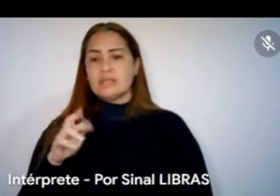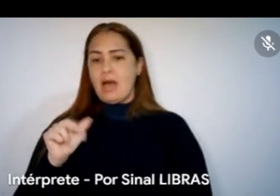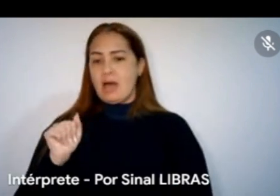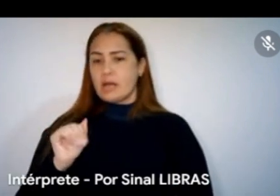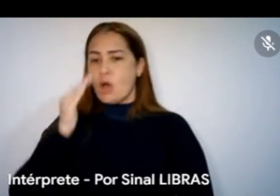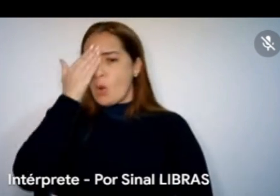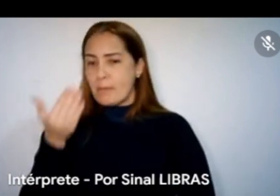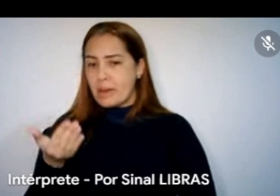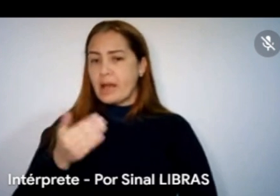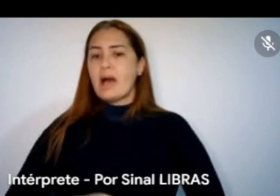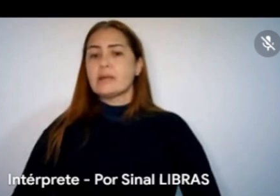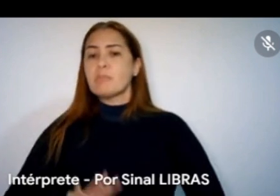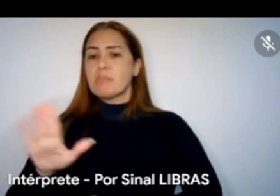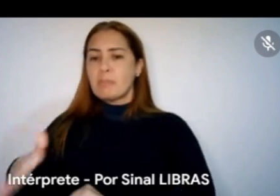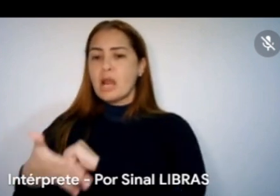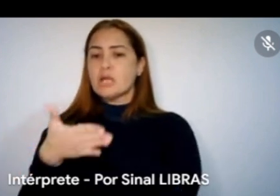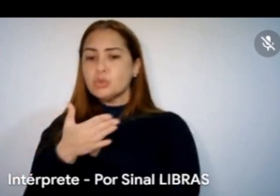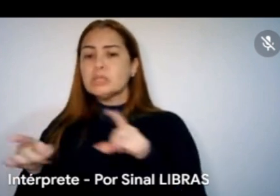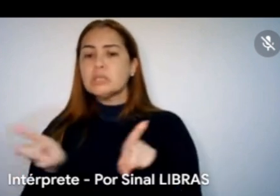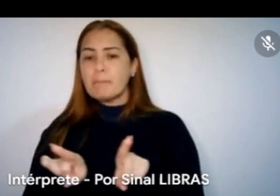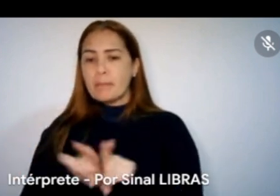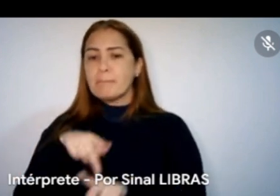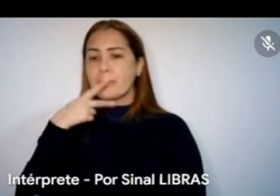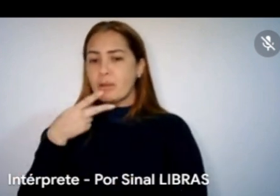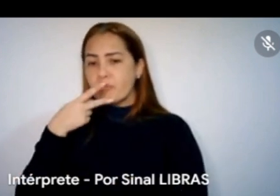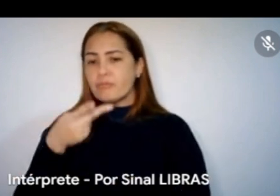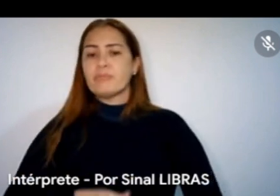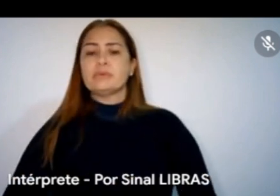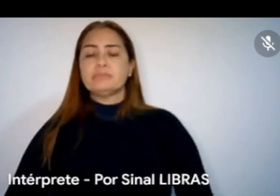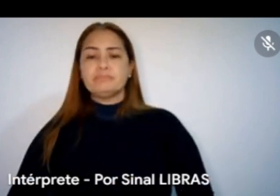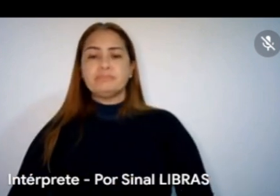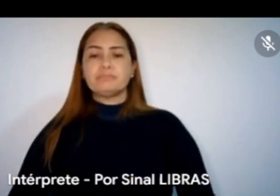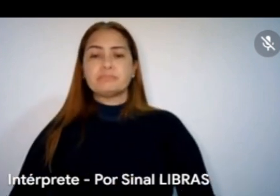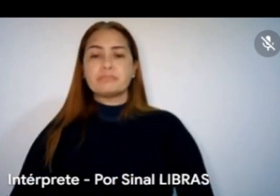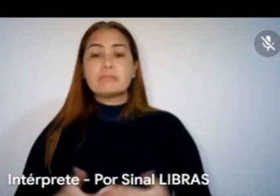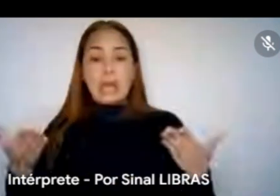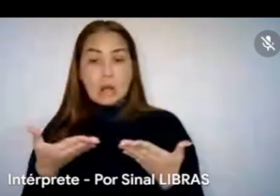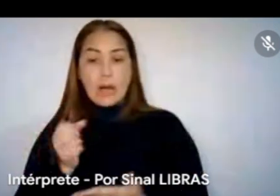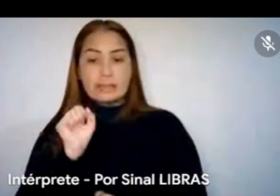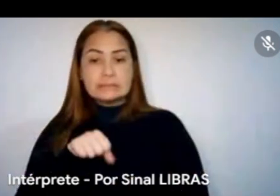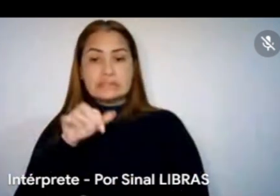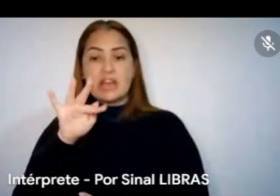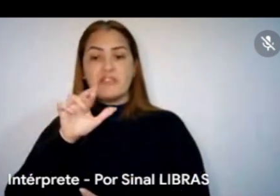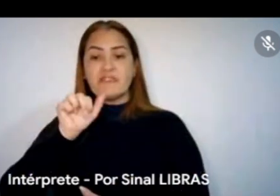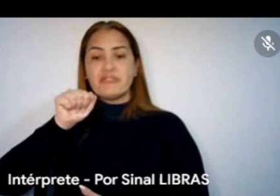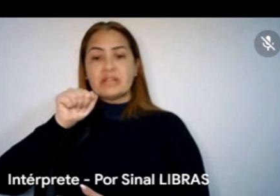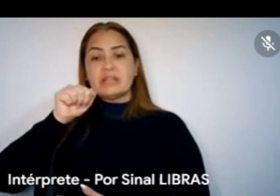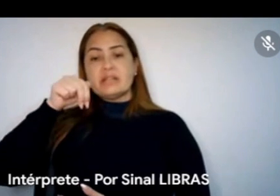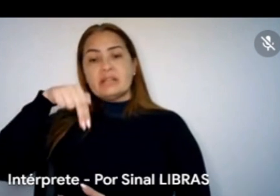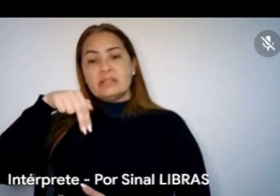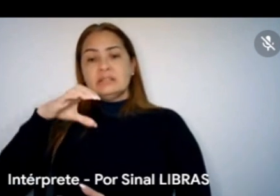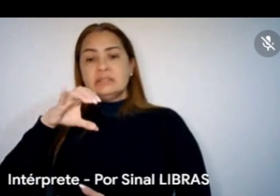Obrigado pelas contribuições e pelas provocações, tá? Eu vou passar para o Francisco ou Silva e depois a gente